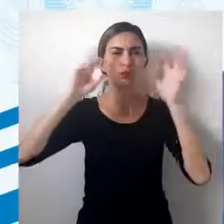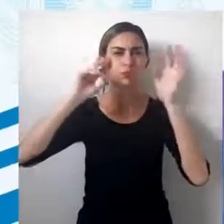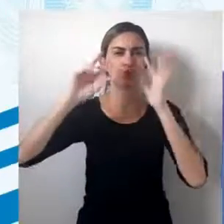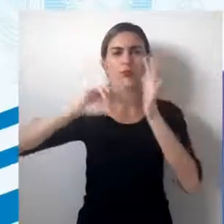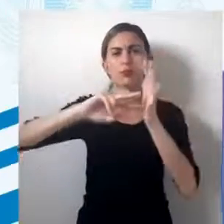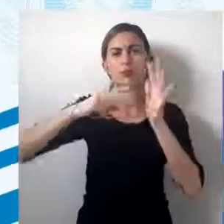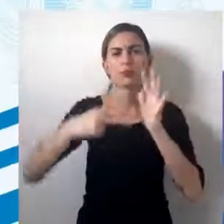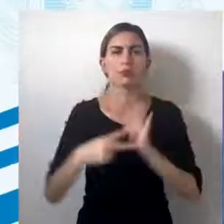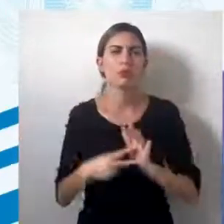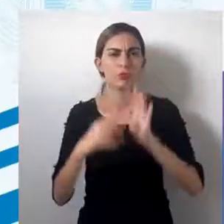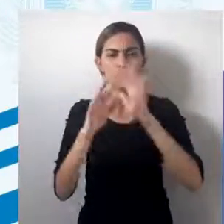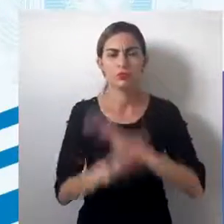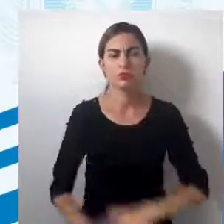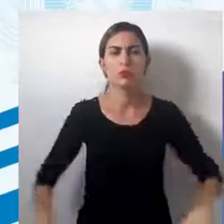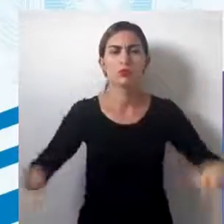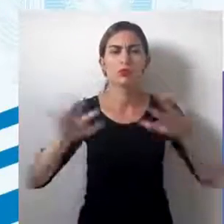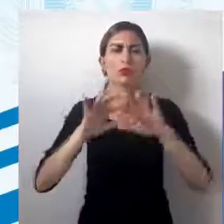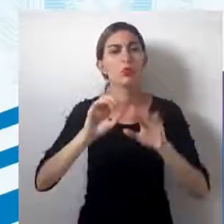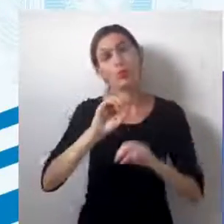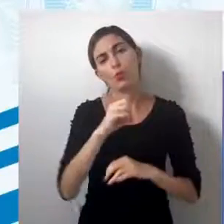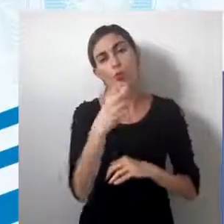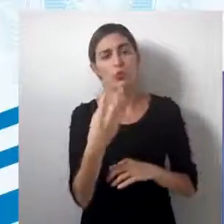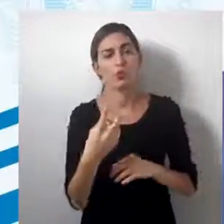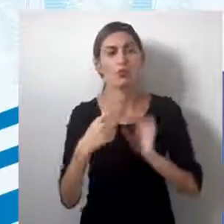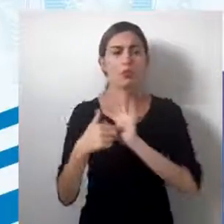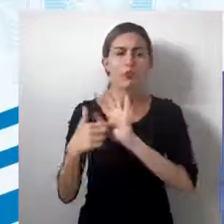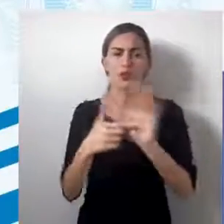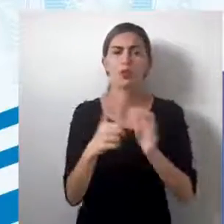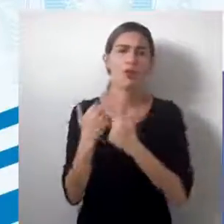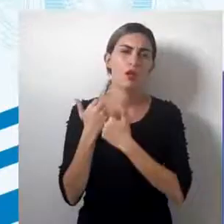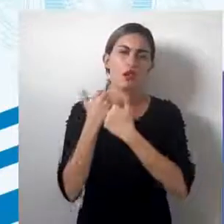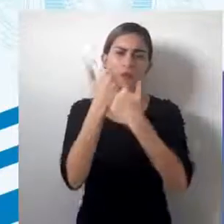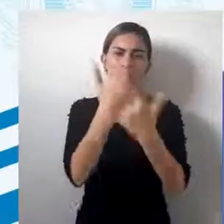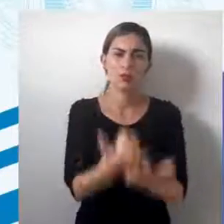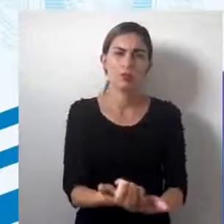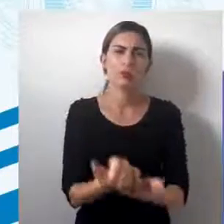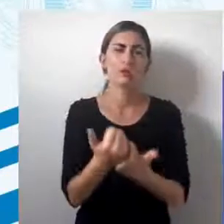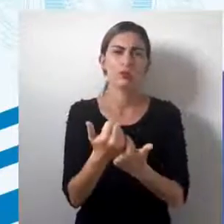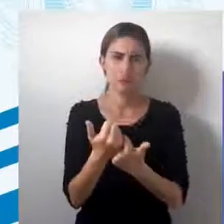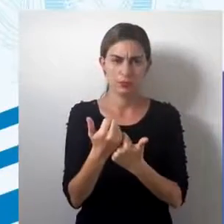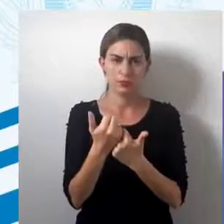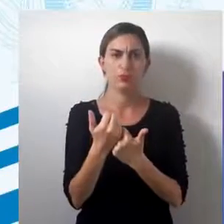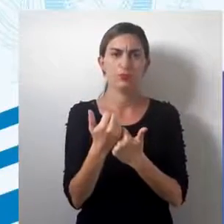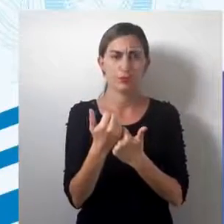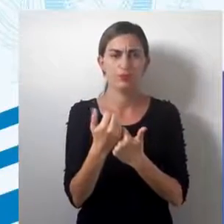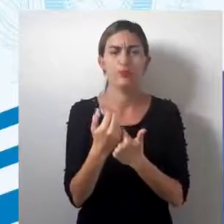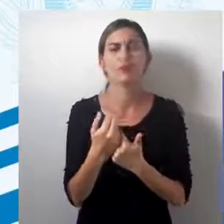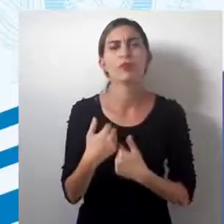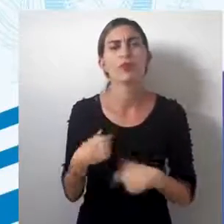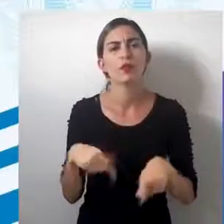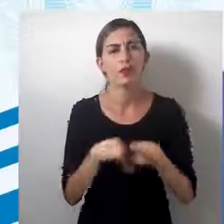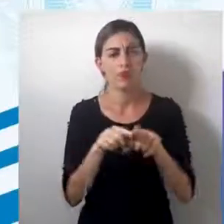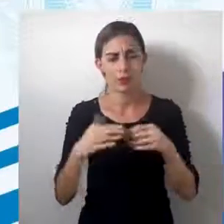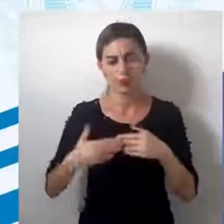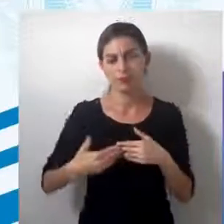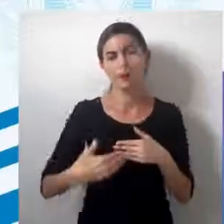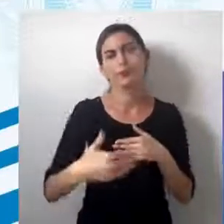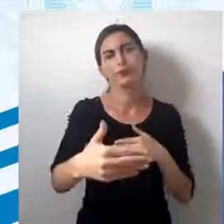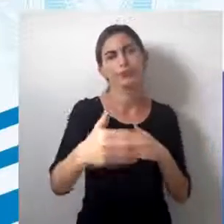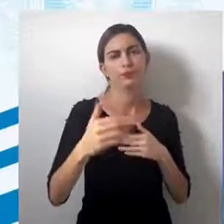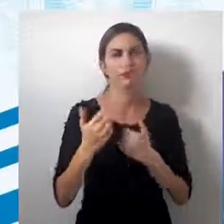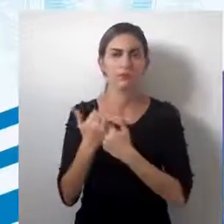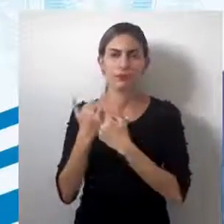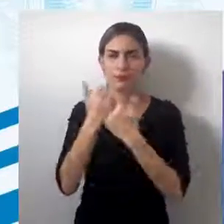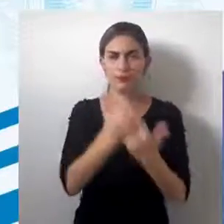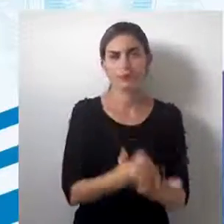significativas sobre o espaço, ou seja, é trazer a representação desse espaço, e, a partir dessa